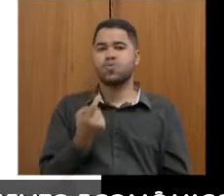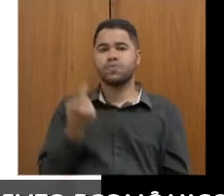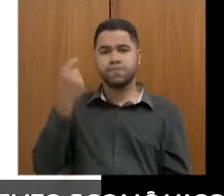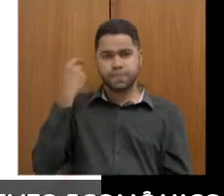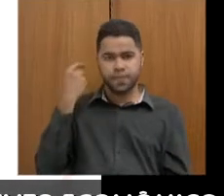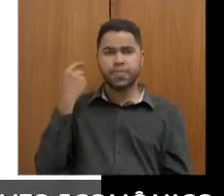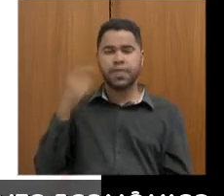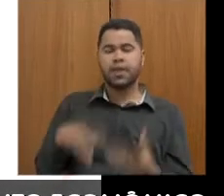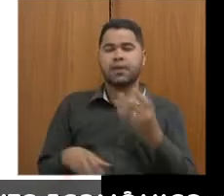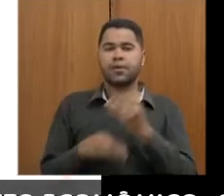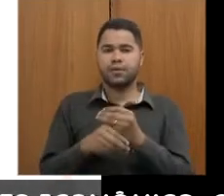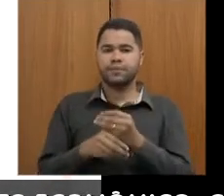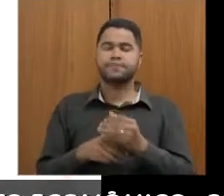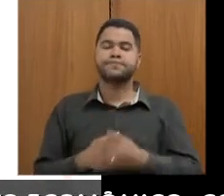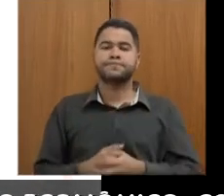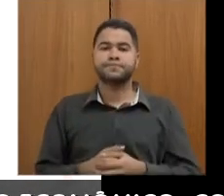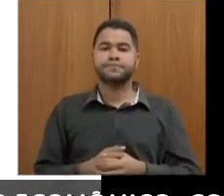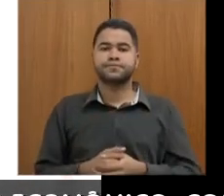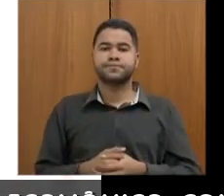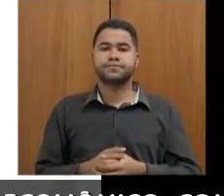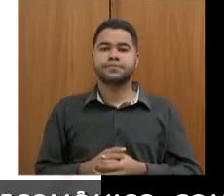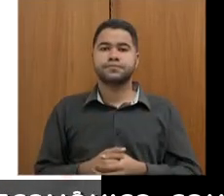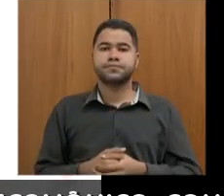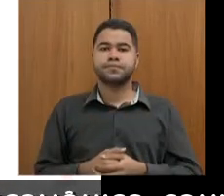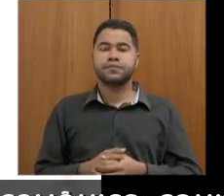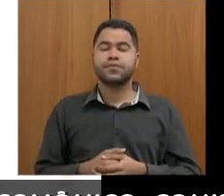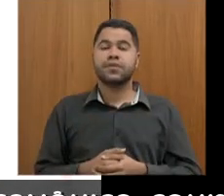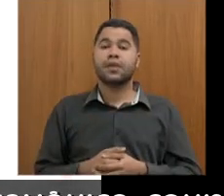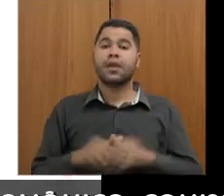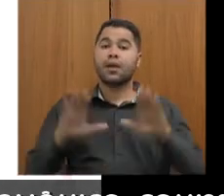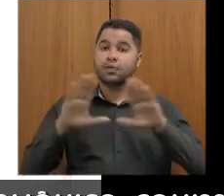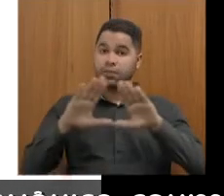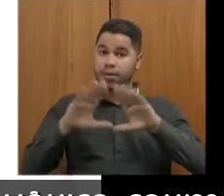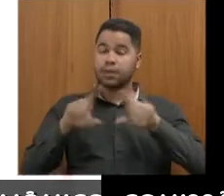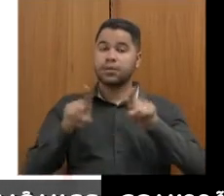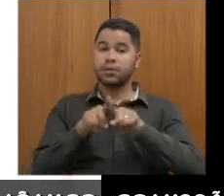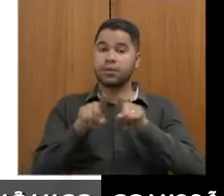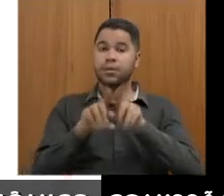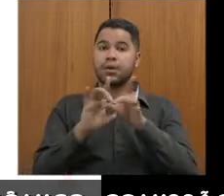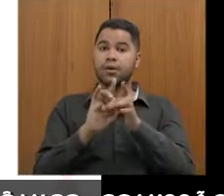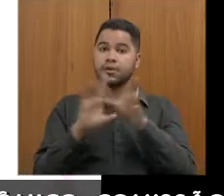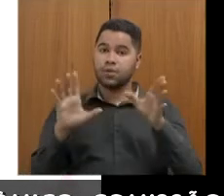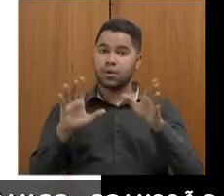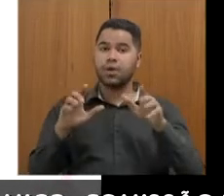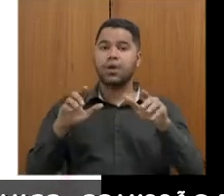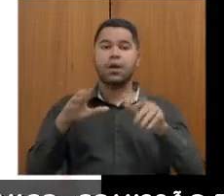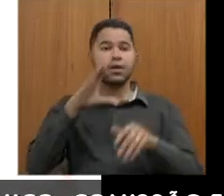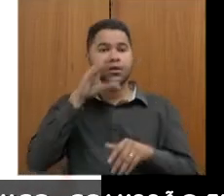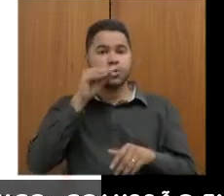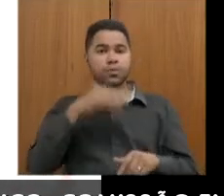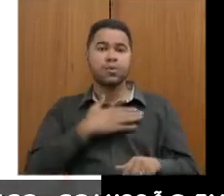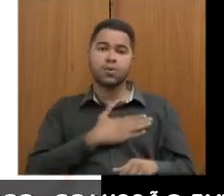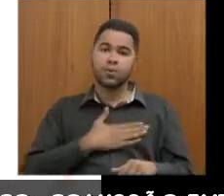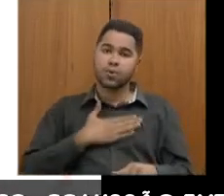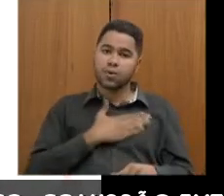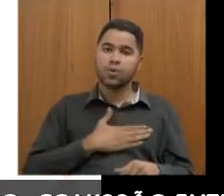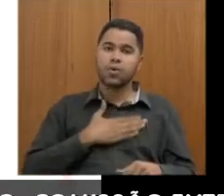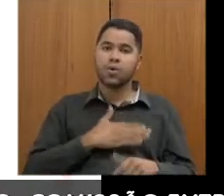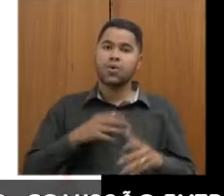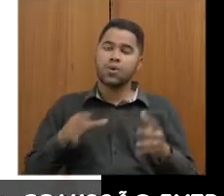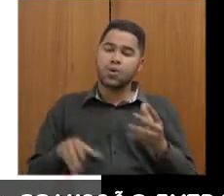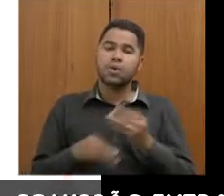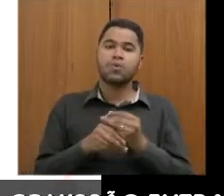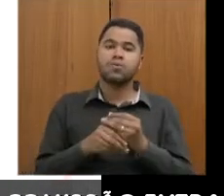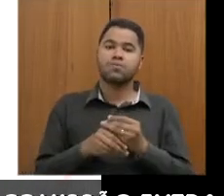Complementar, quando ela foi implantada. A Assembleia Legislativa autorizou esses servidores que gostariam de migrar para a Previdência